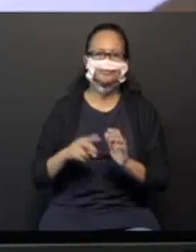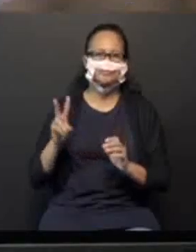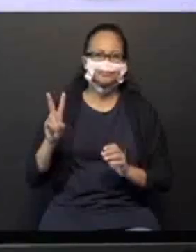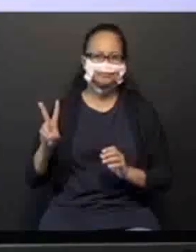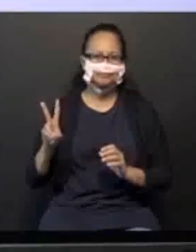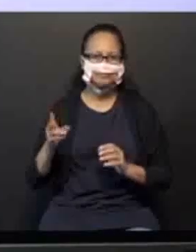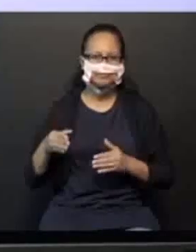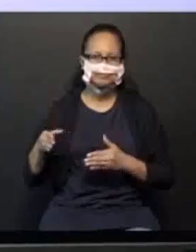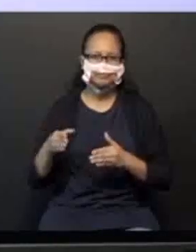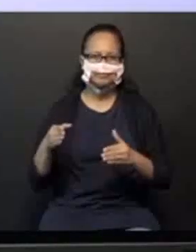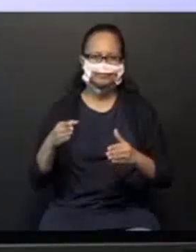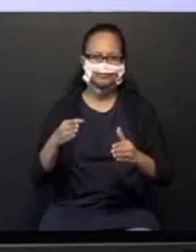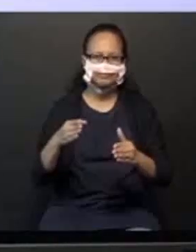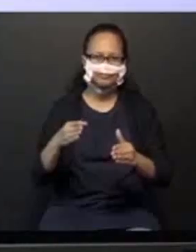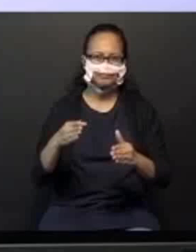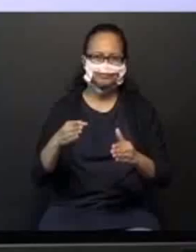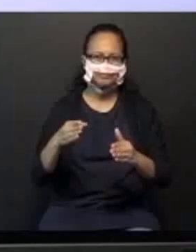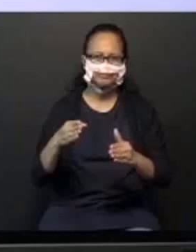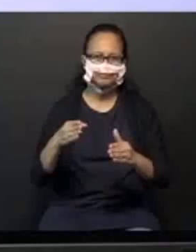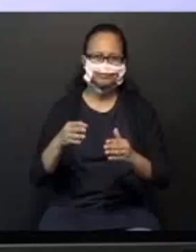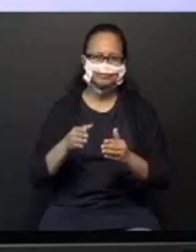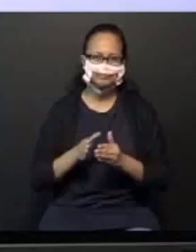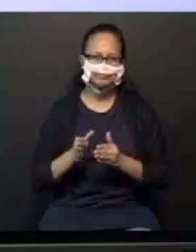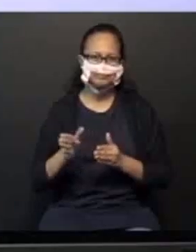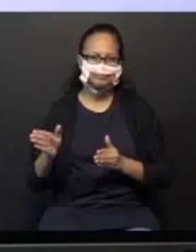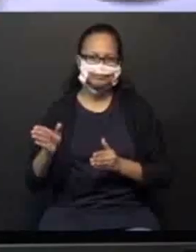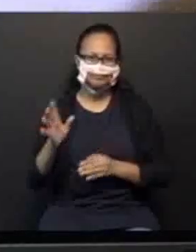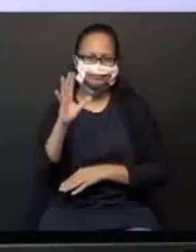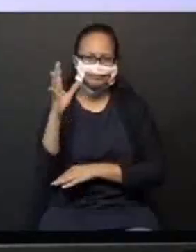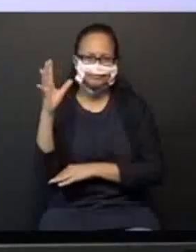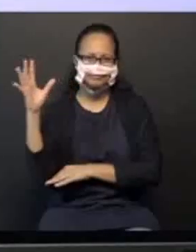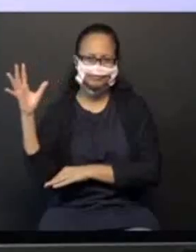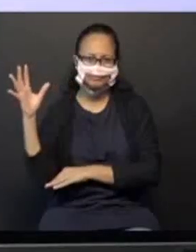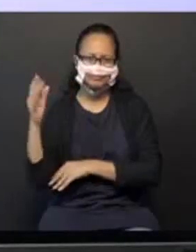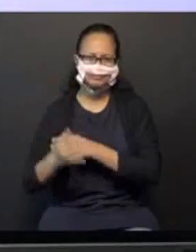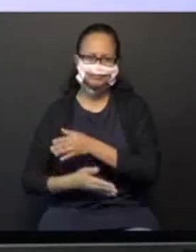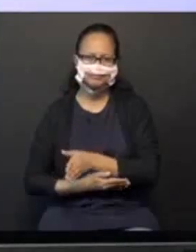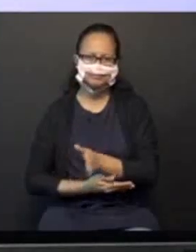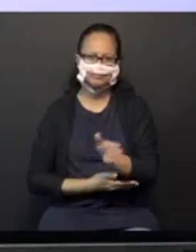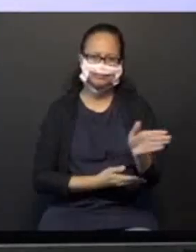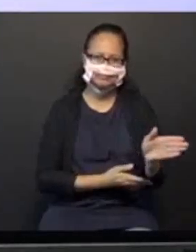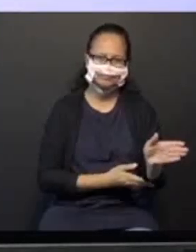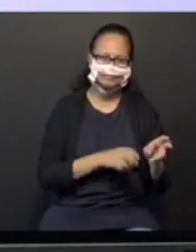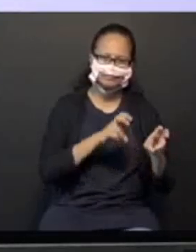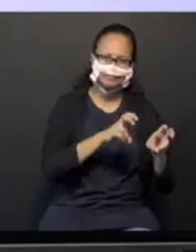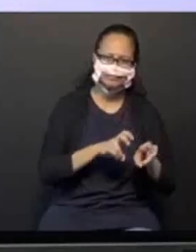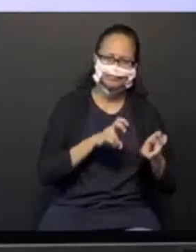Um caminho nos leva à floresta e outro caminho nos leva à fazenda.